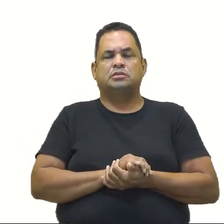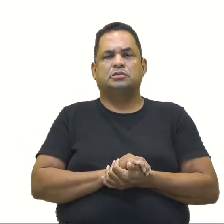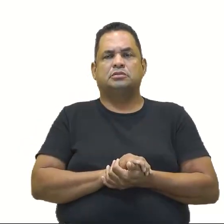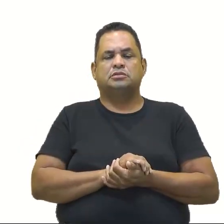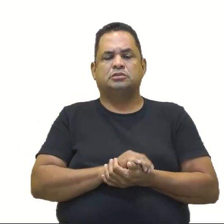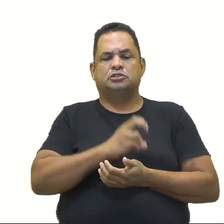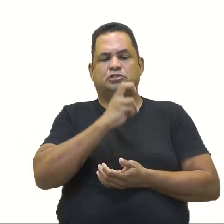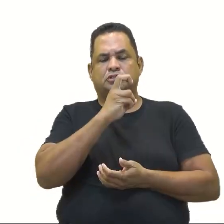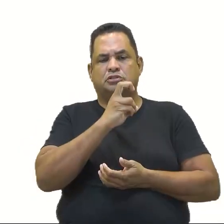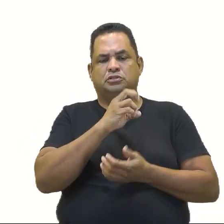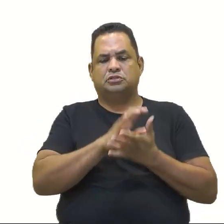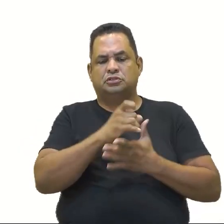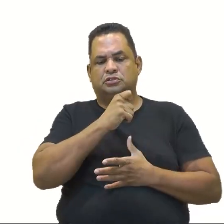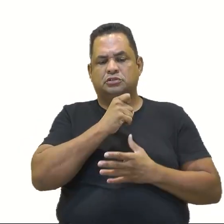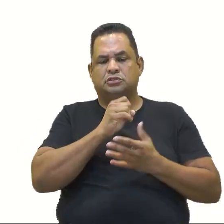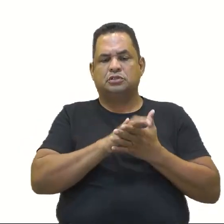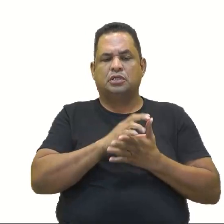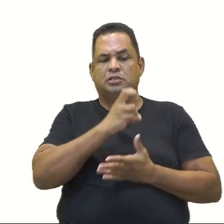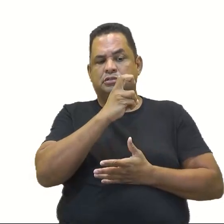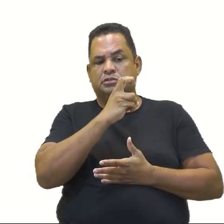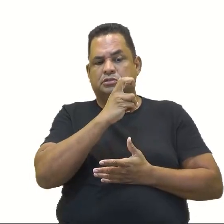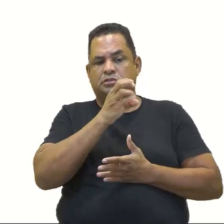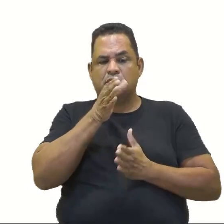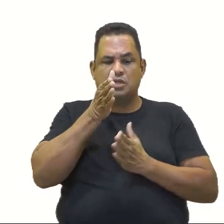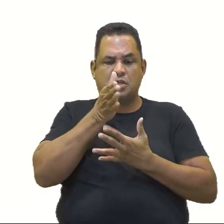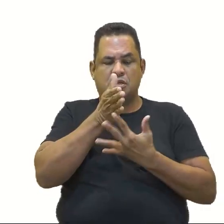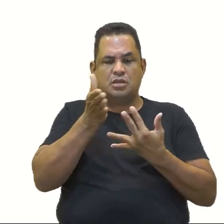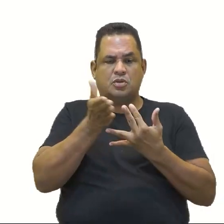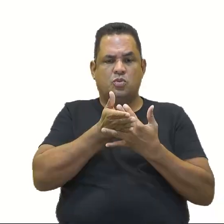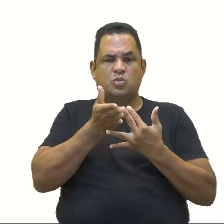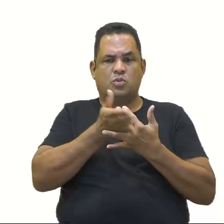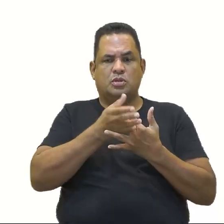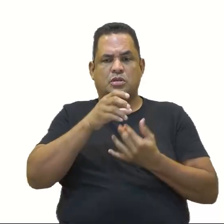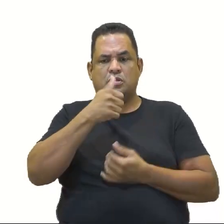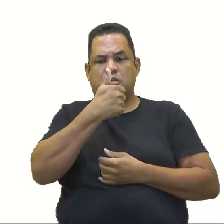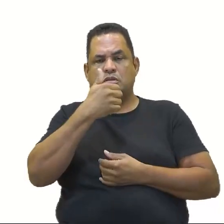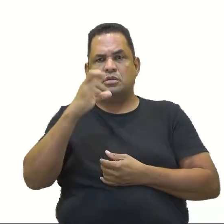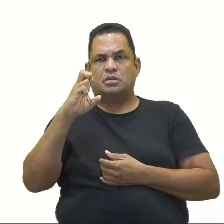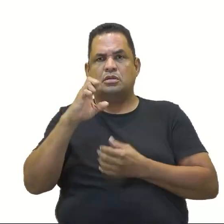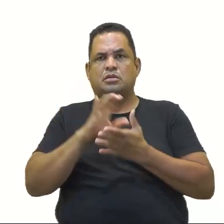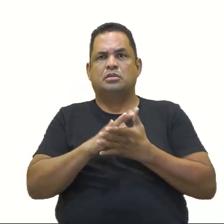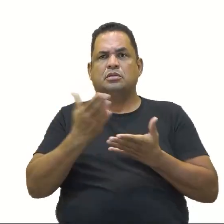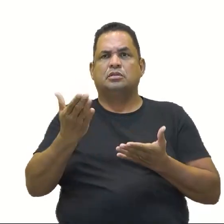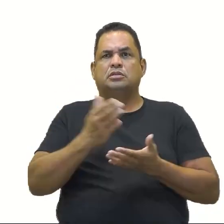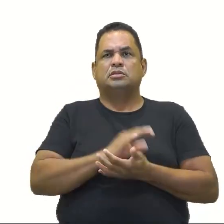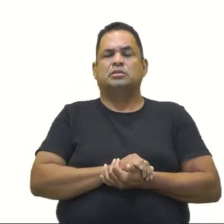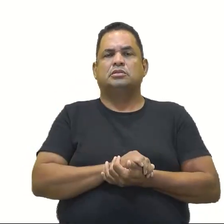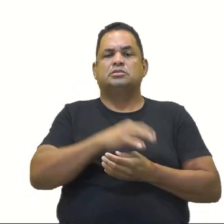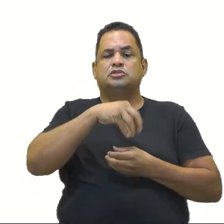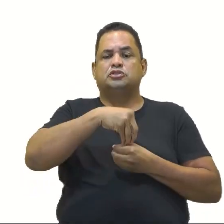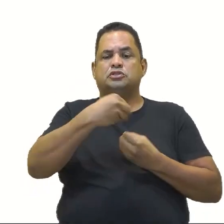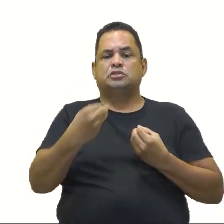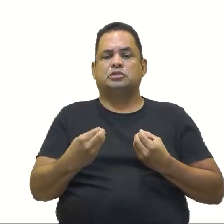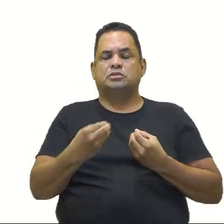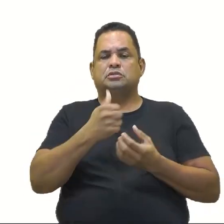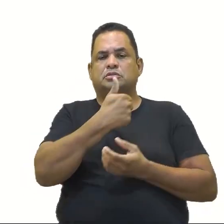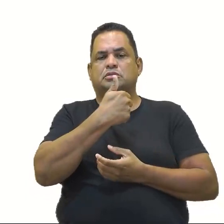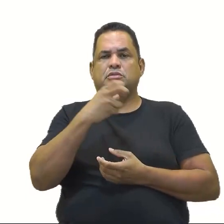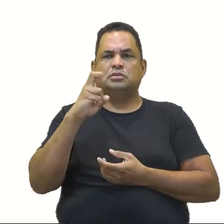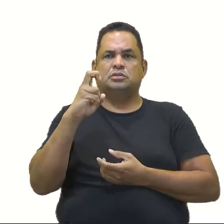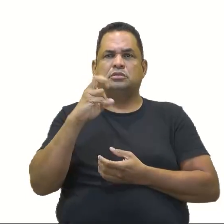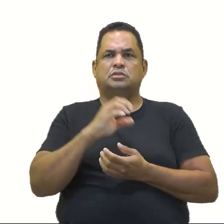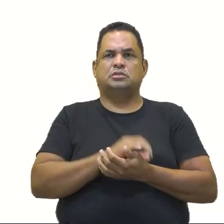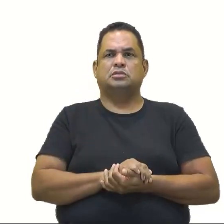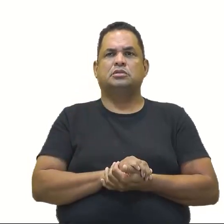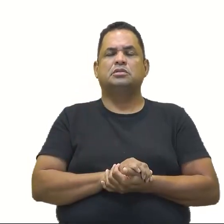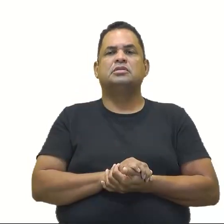5 e 15, incluindo o 5 e excluindo o 15. Ah, então 5 faz parte, mas o